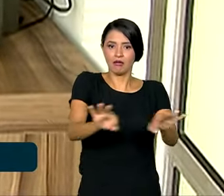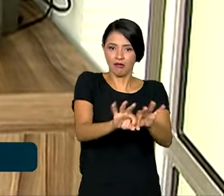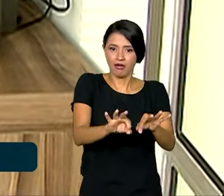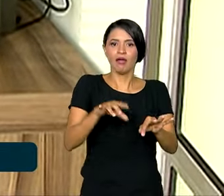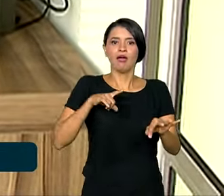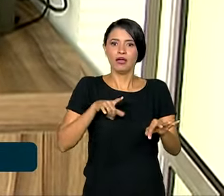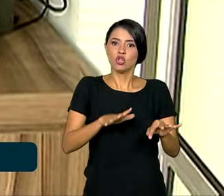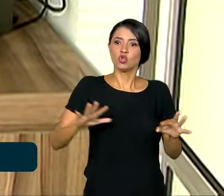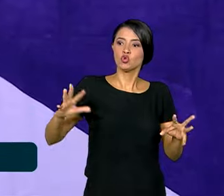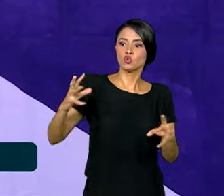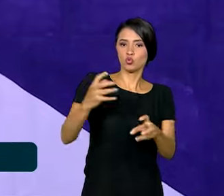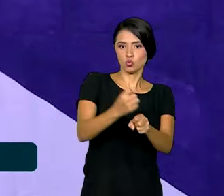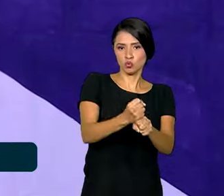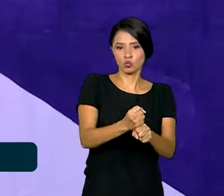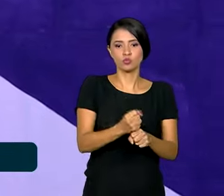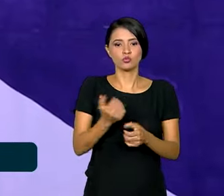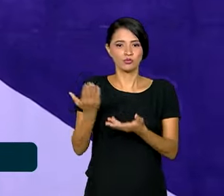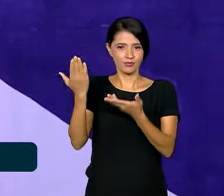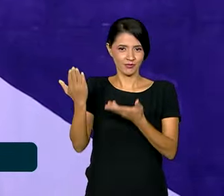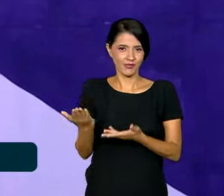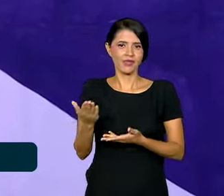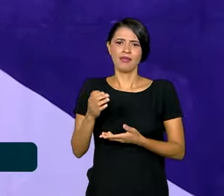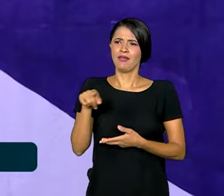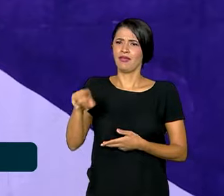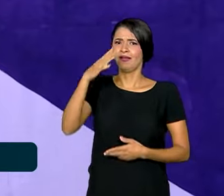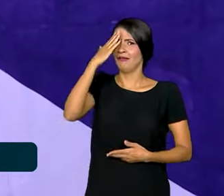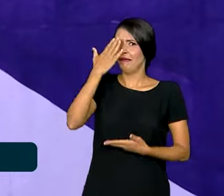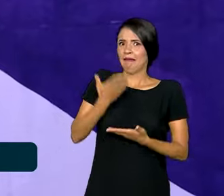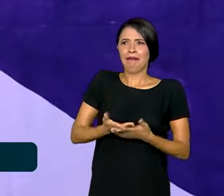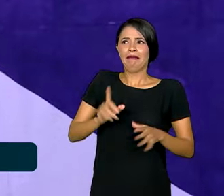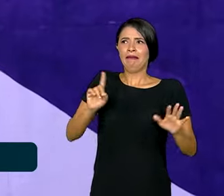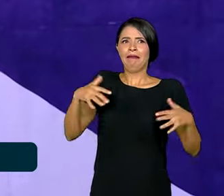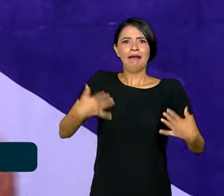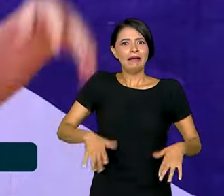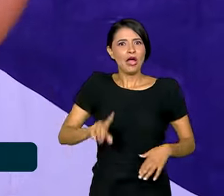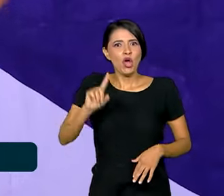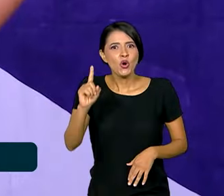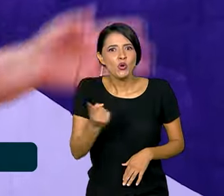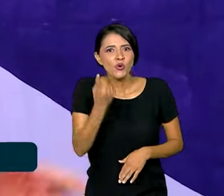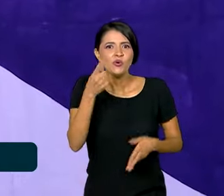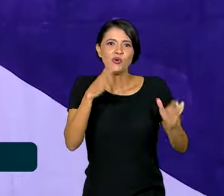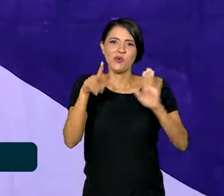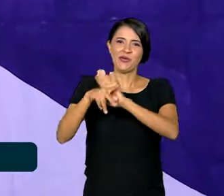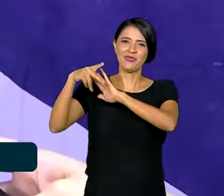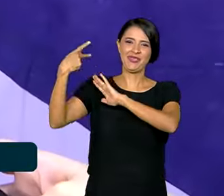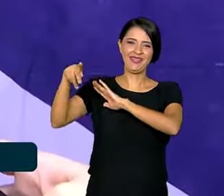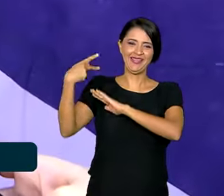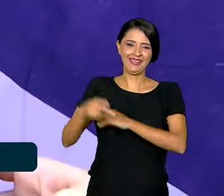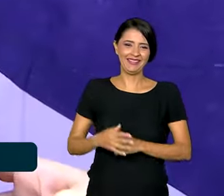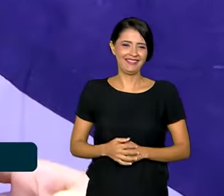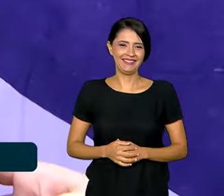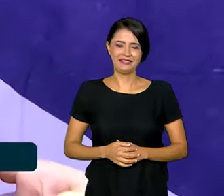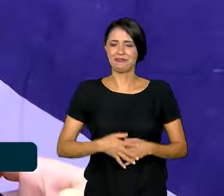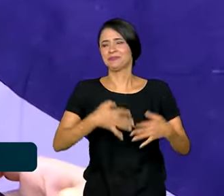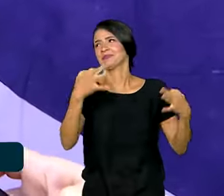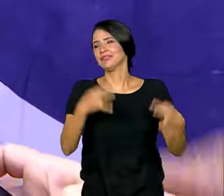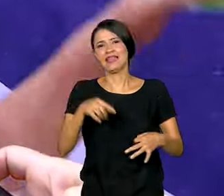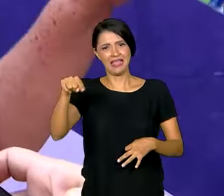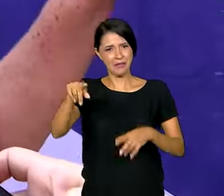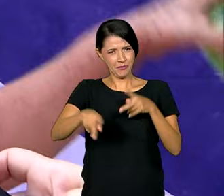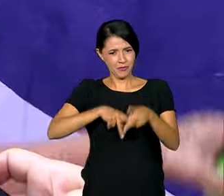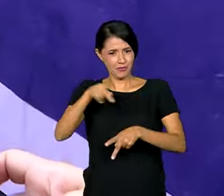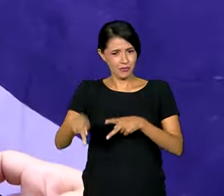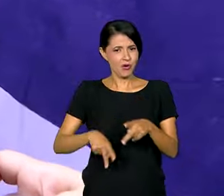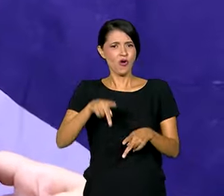de área total. Edivane nem acredita que um deles vai ser o dela. Tenho certeza, esse povo aqui,